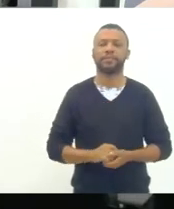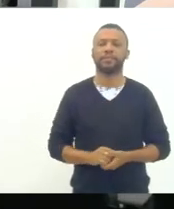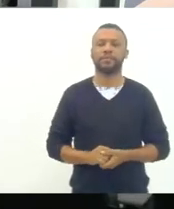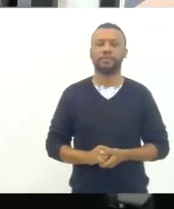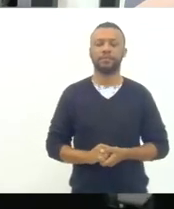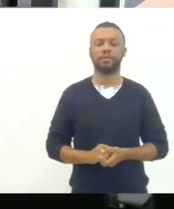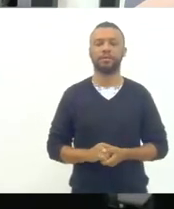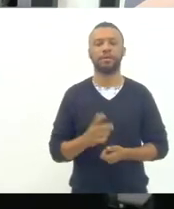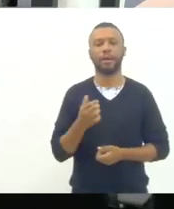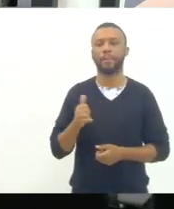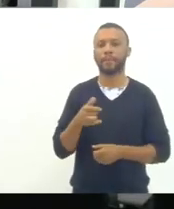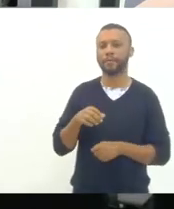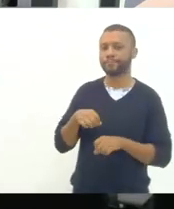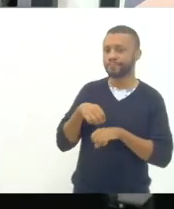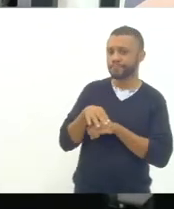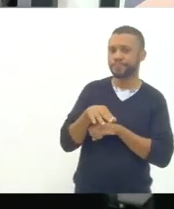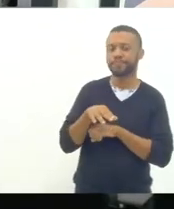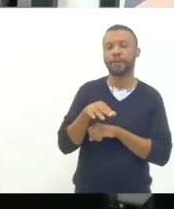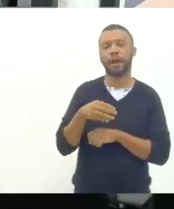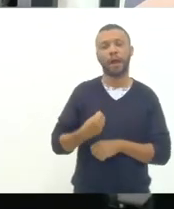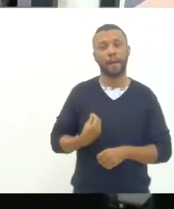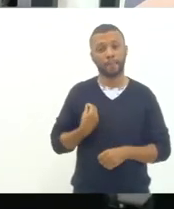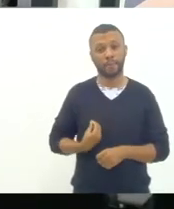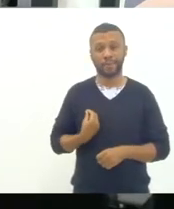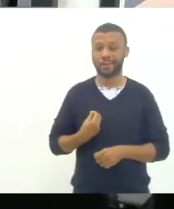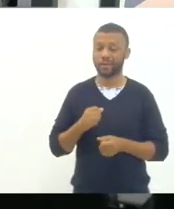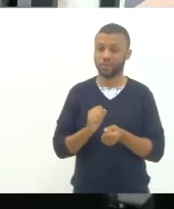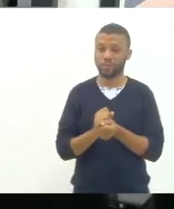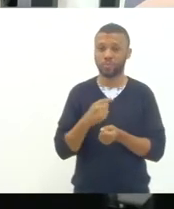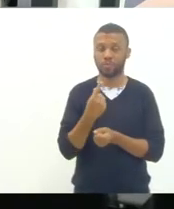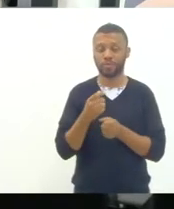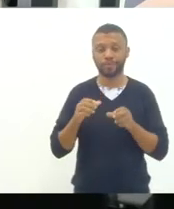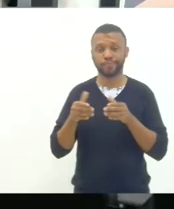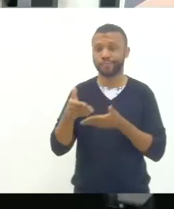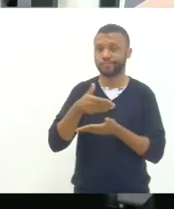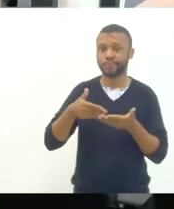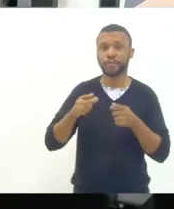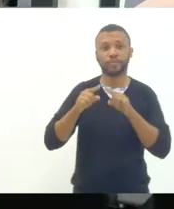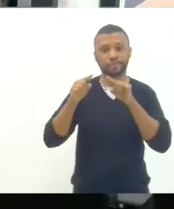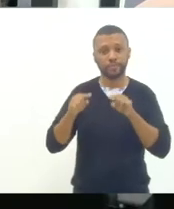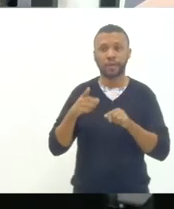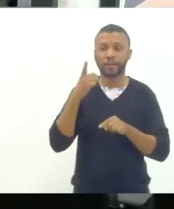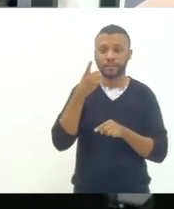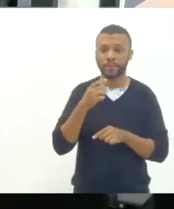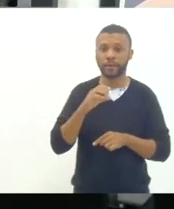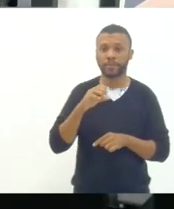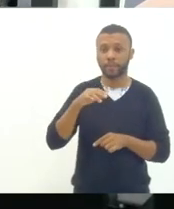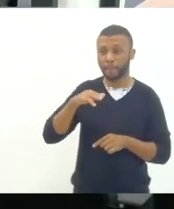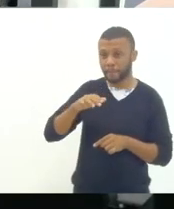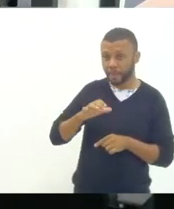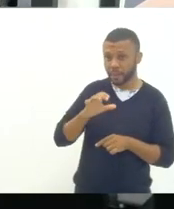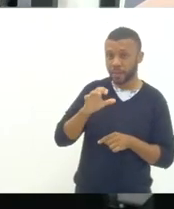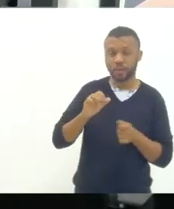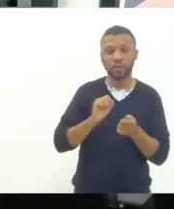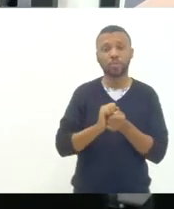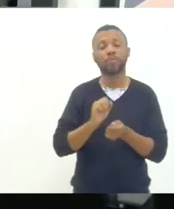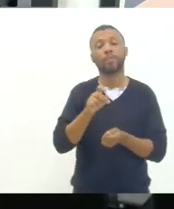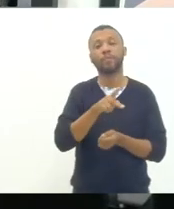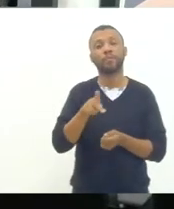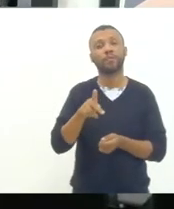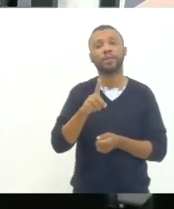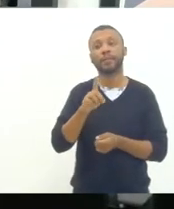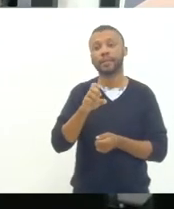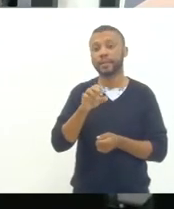quero registrar aqui também a presença junto conosco da assessoria do deputado Carlos Mink com a professora Denise Lobato aqui